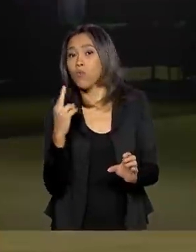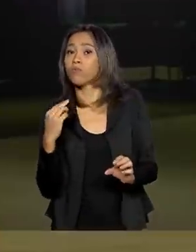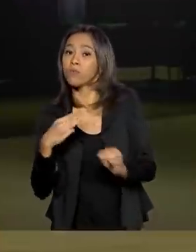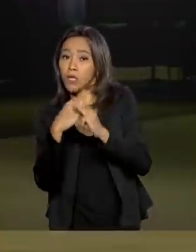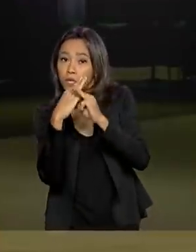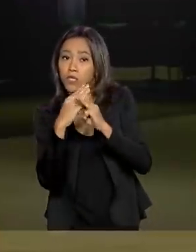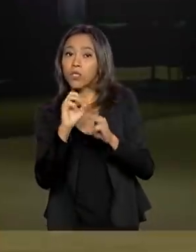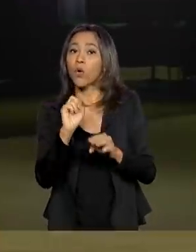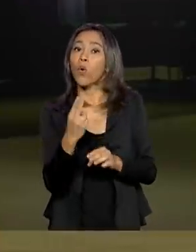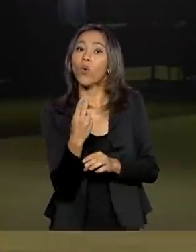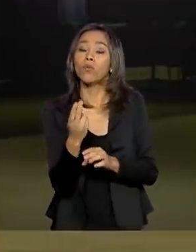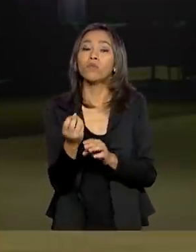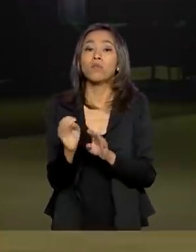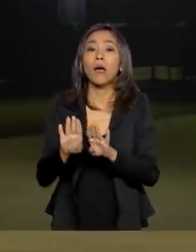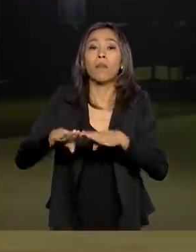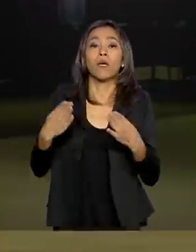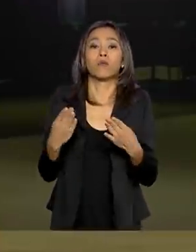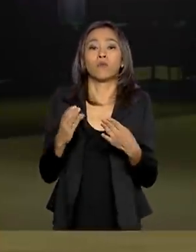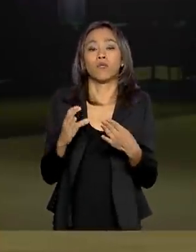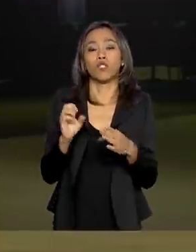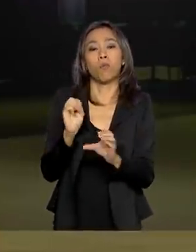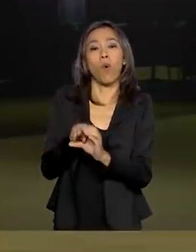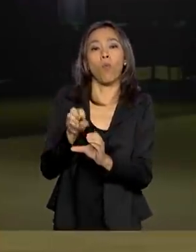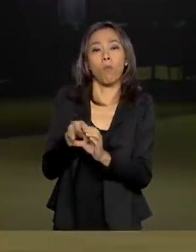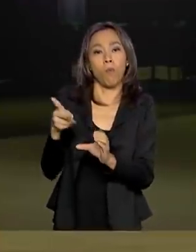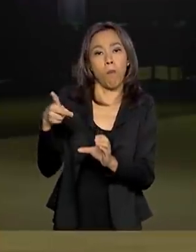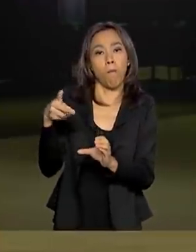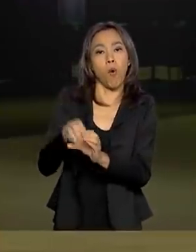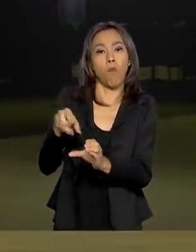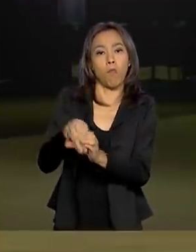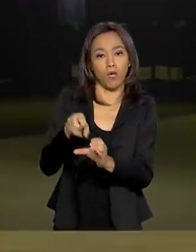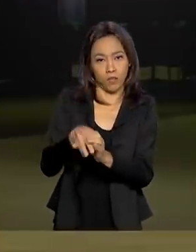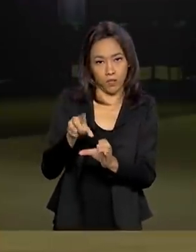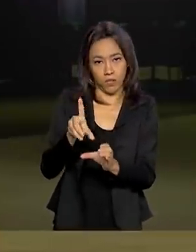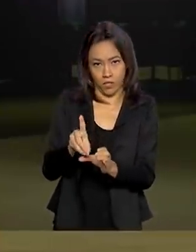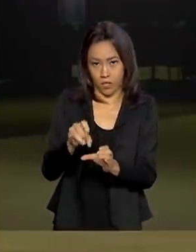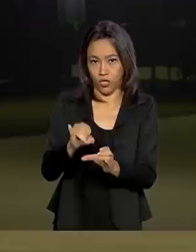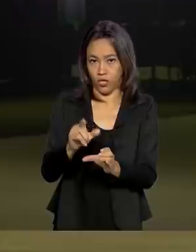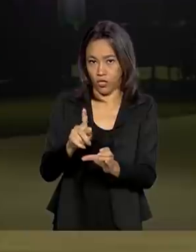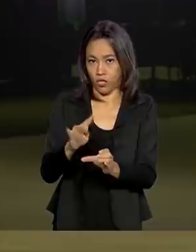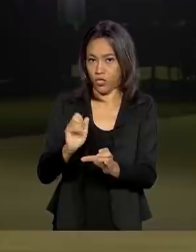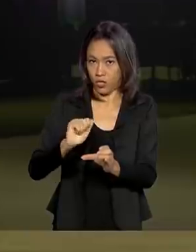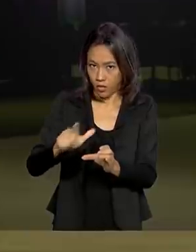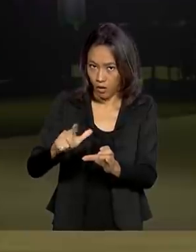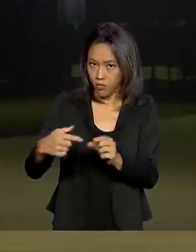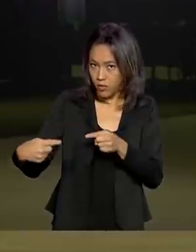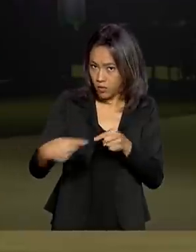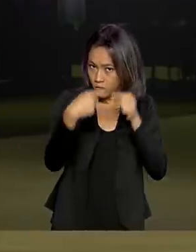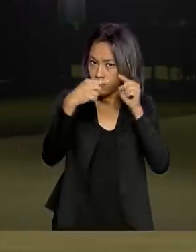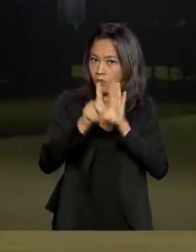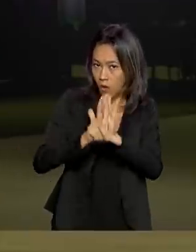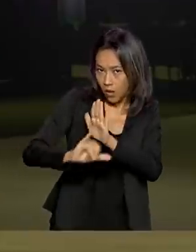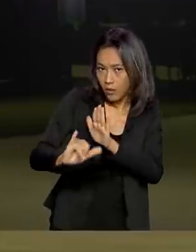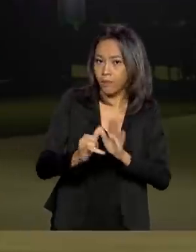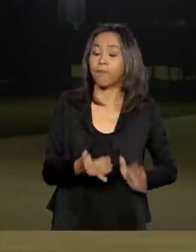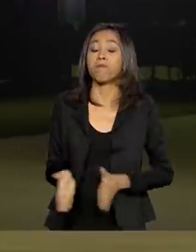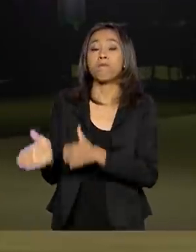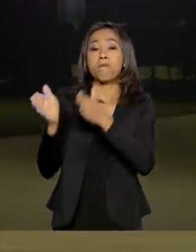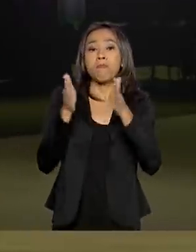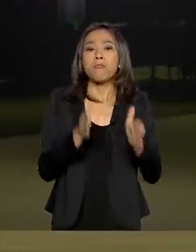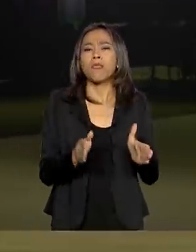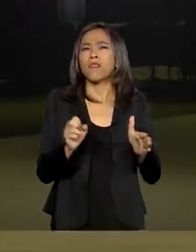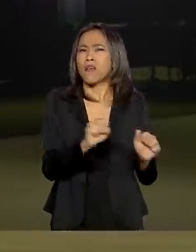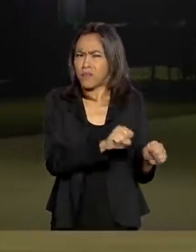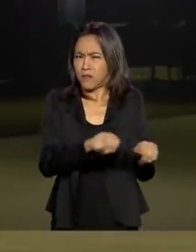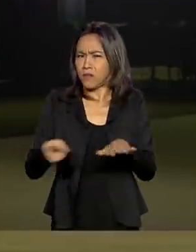ou na criação da poupança digital, como determina a lei. Na semana passada, pagamos